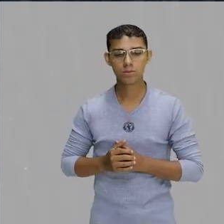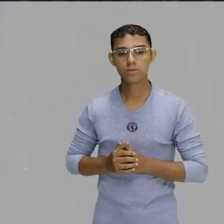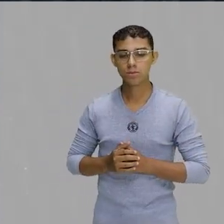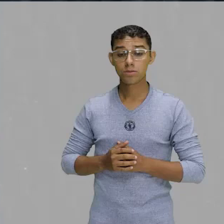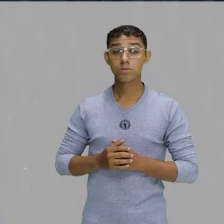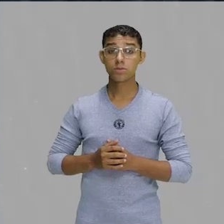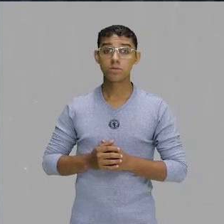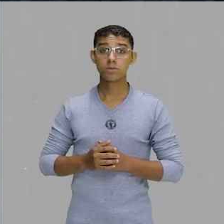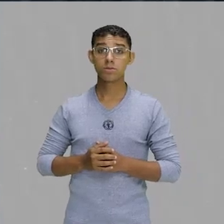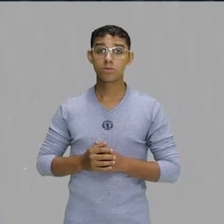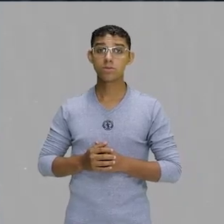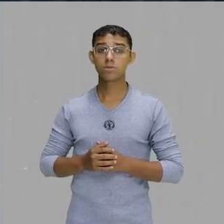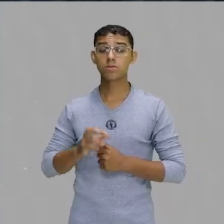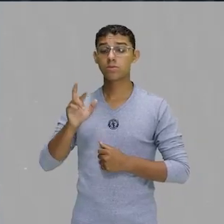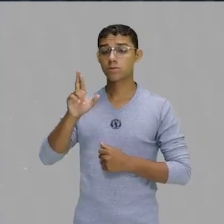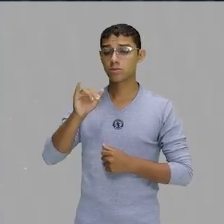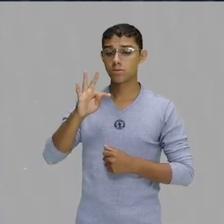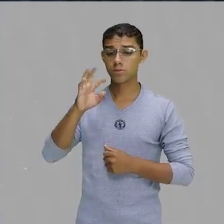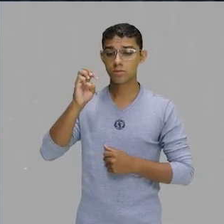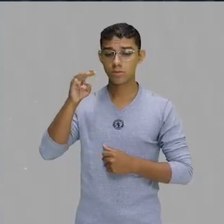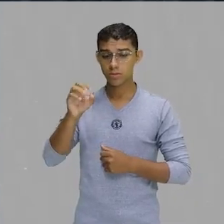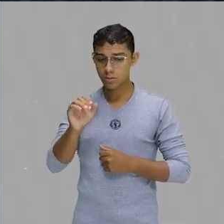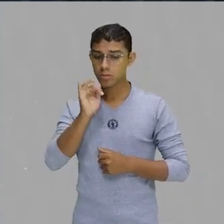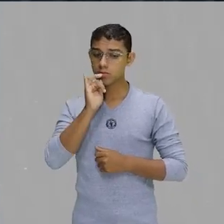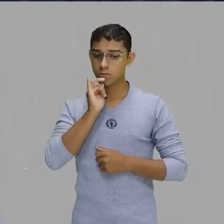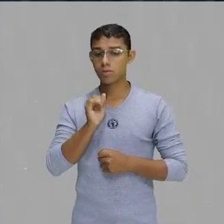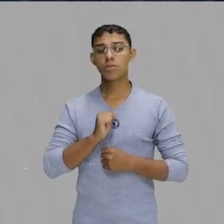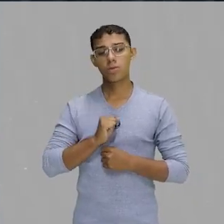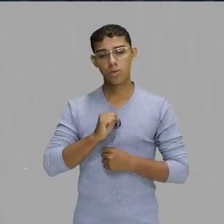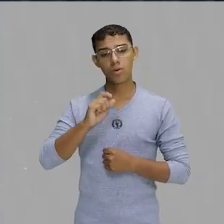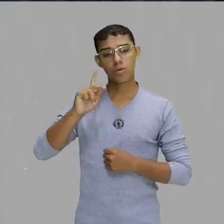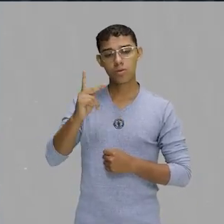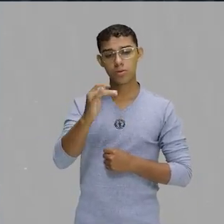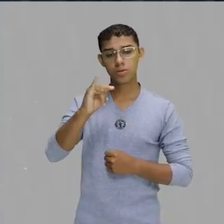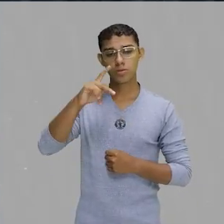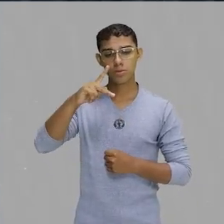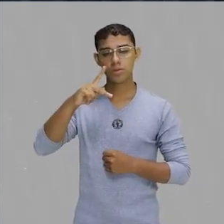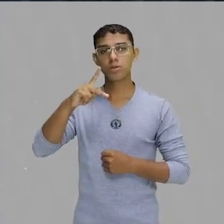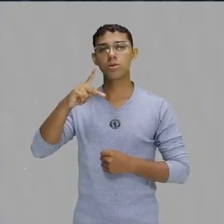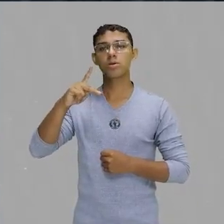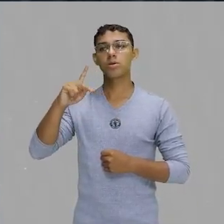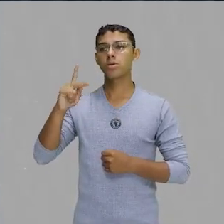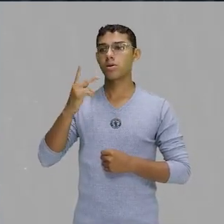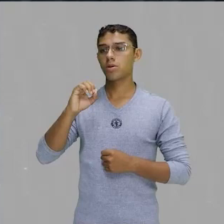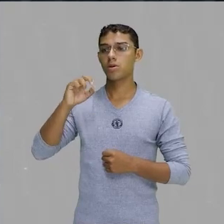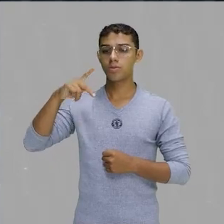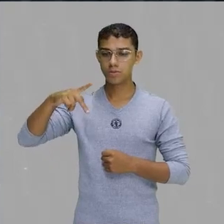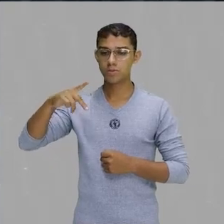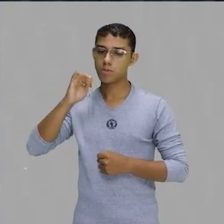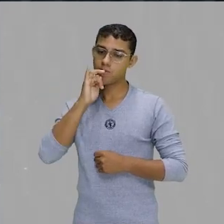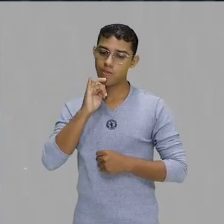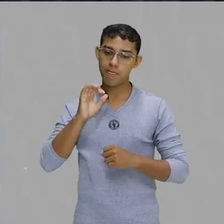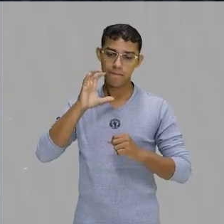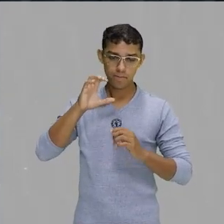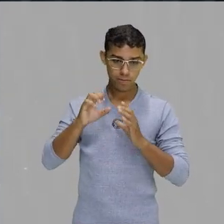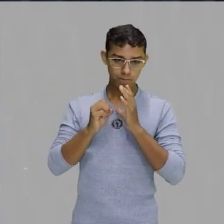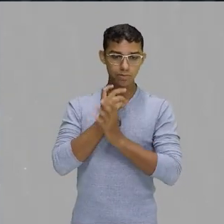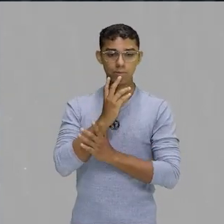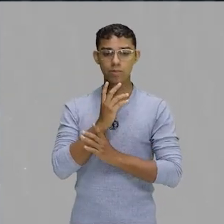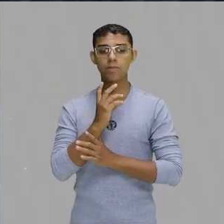do reggae e dos ritmos caribenhos com o hip-hop, certo? Então, fruto dessa mescla, em